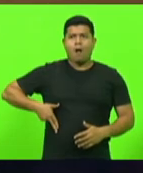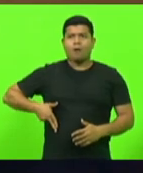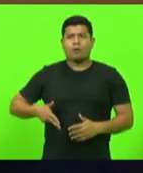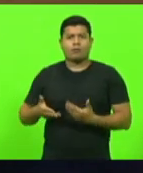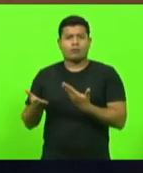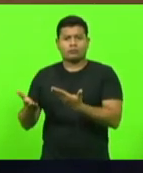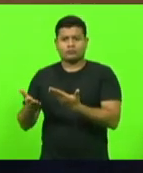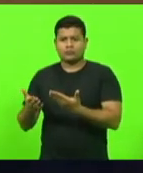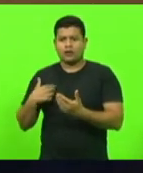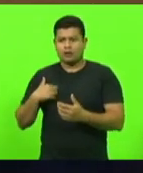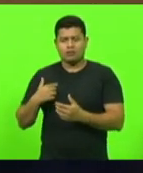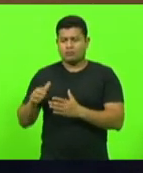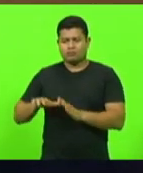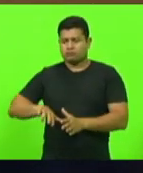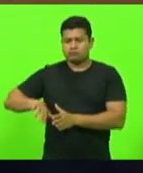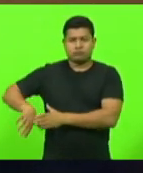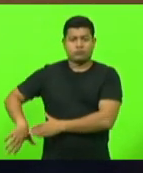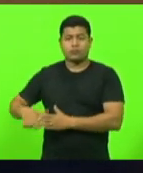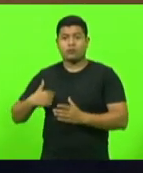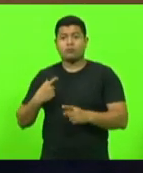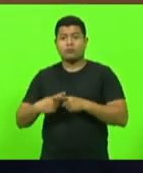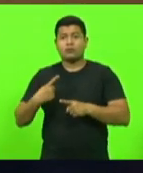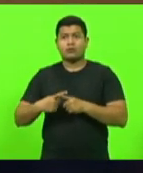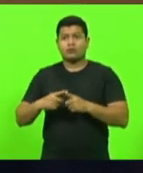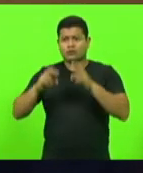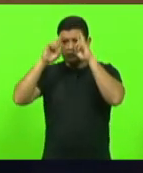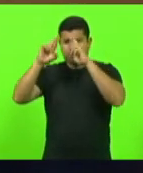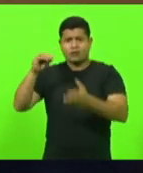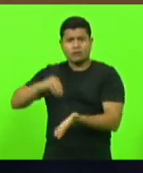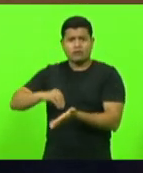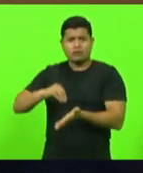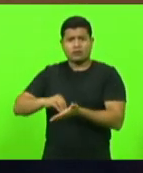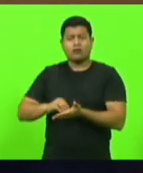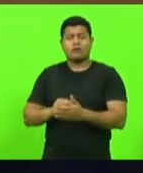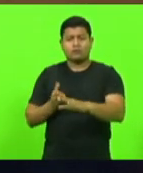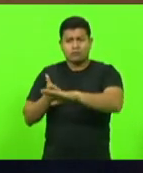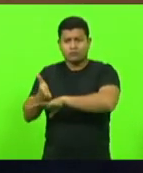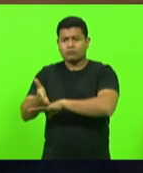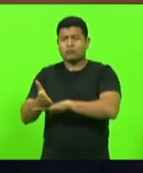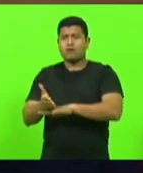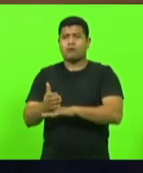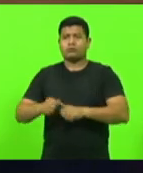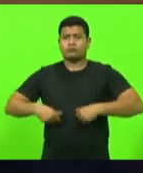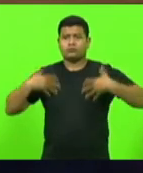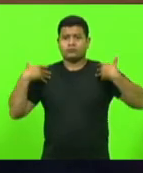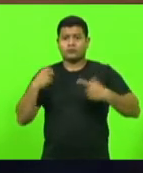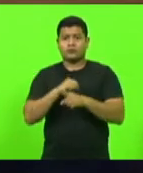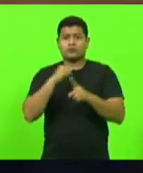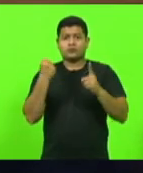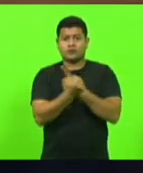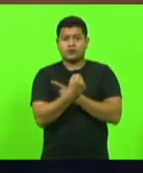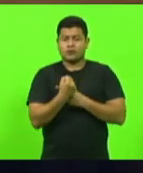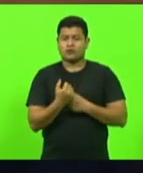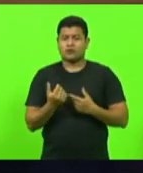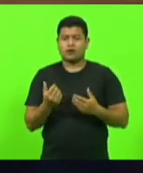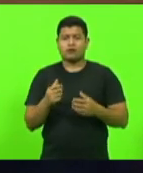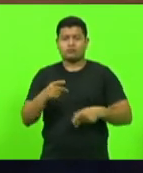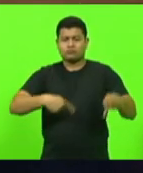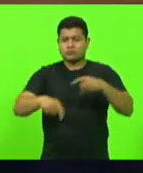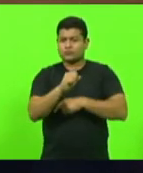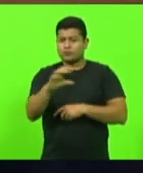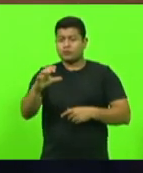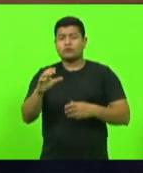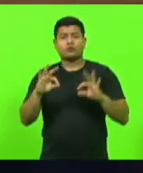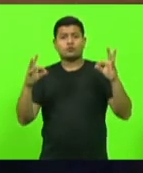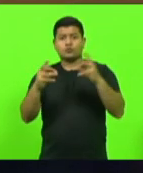acontecendo poxa vida eu vou lá faço uma homenagem a sociedade catarinense aplaude de pé deputada